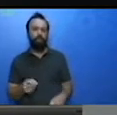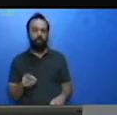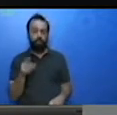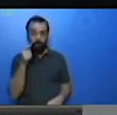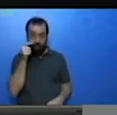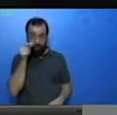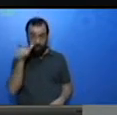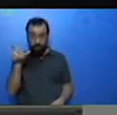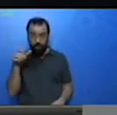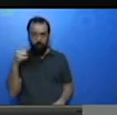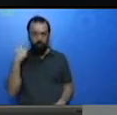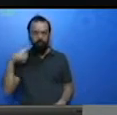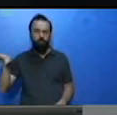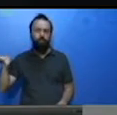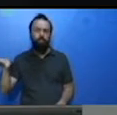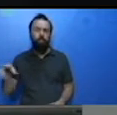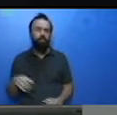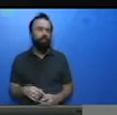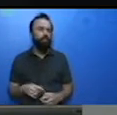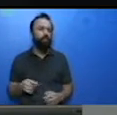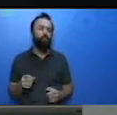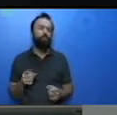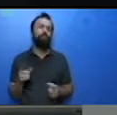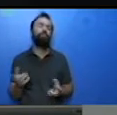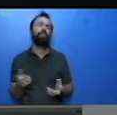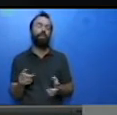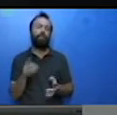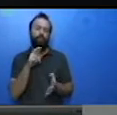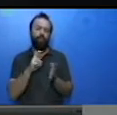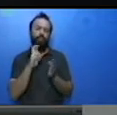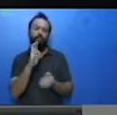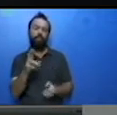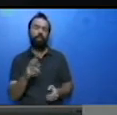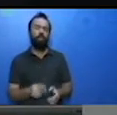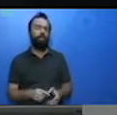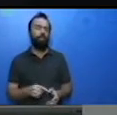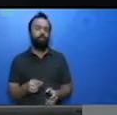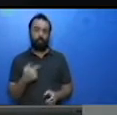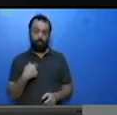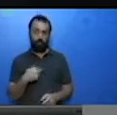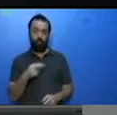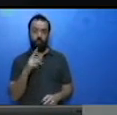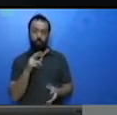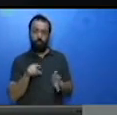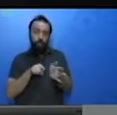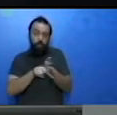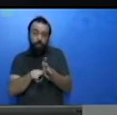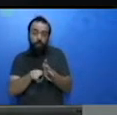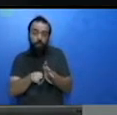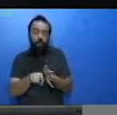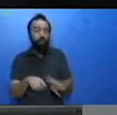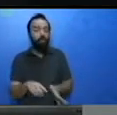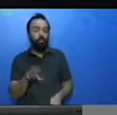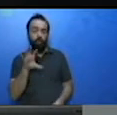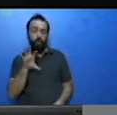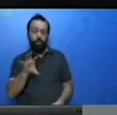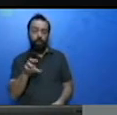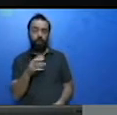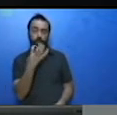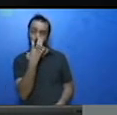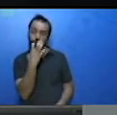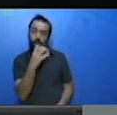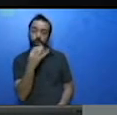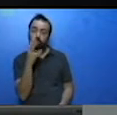pergunto por que o cão late. A B. Maria estava feliz porque